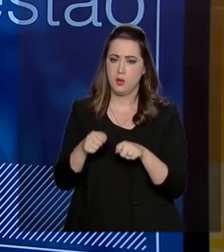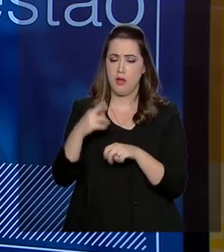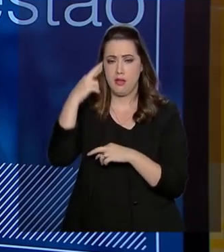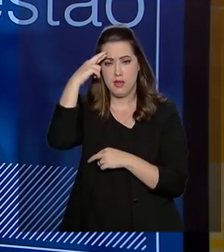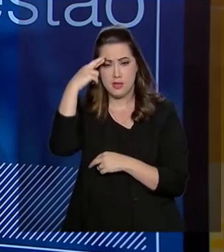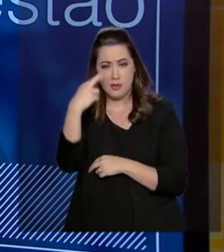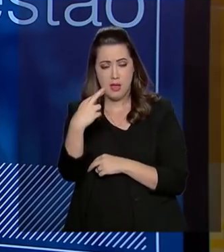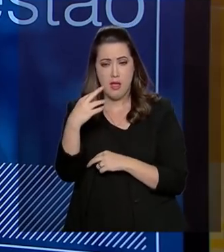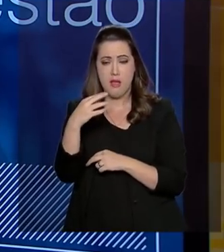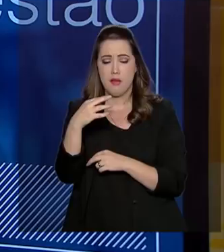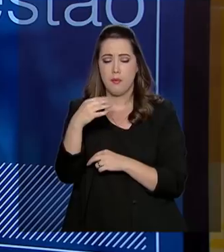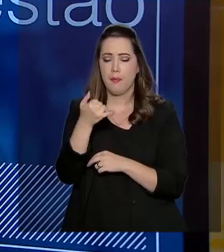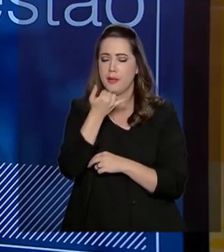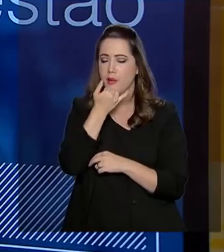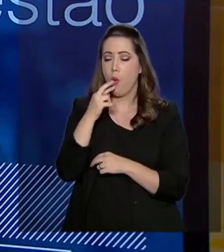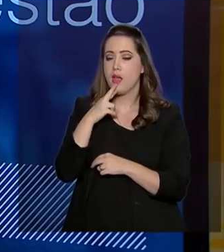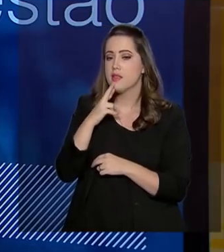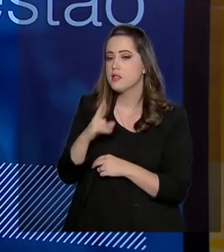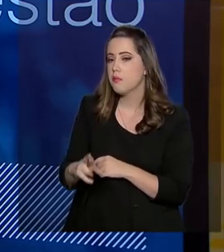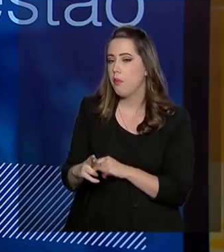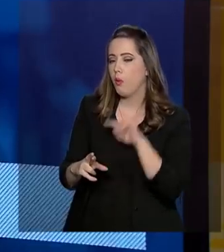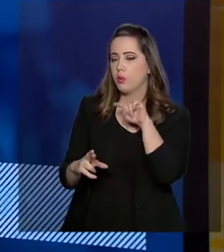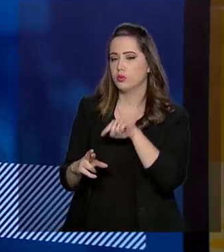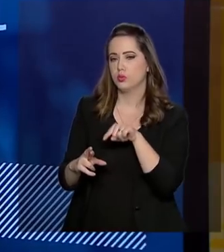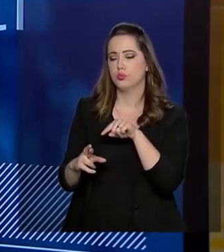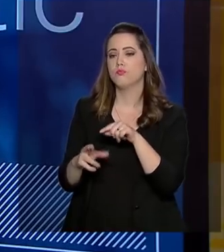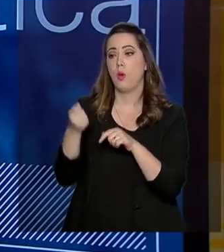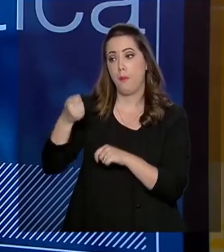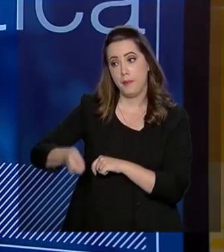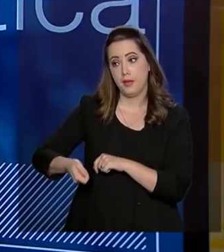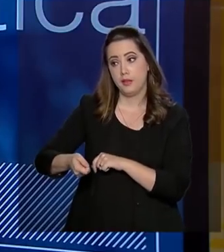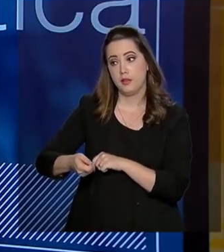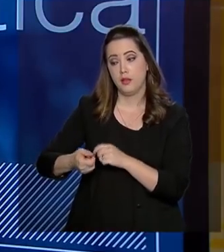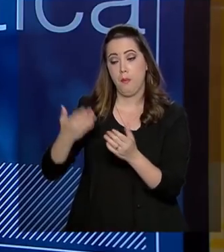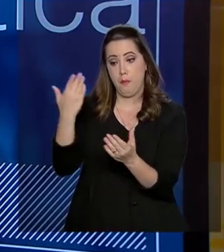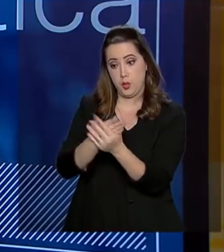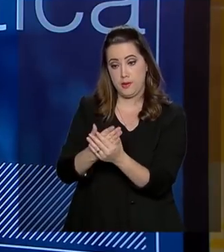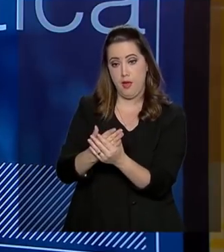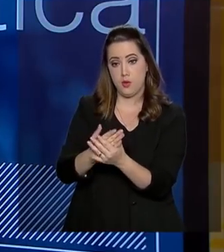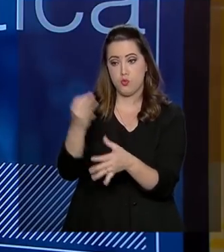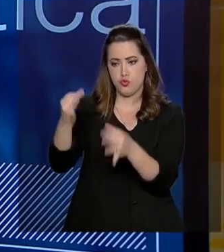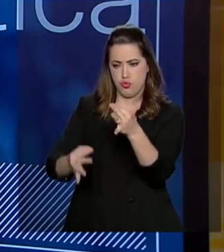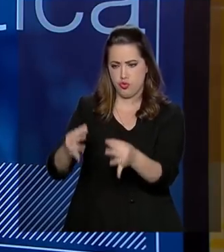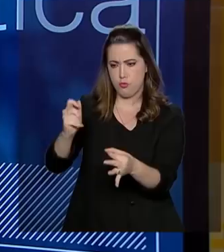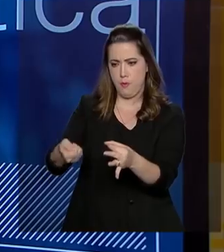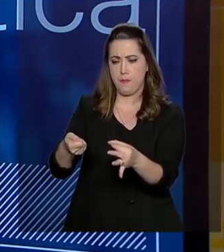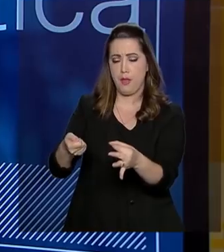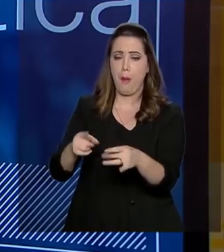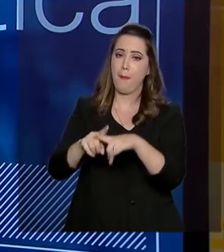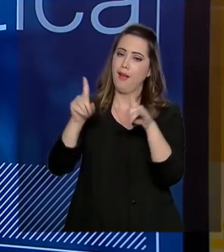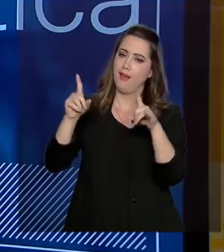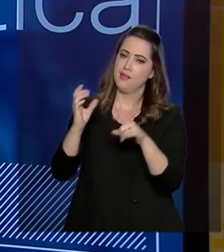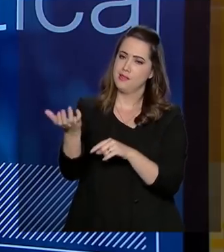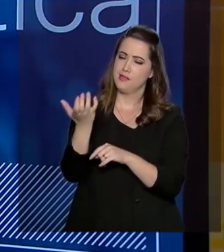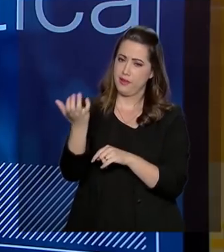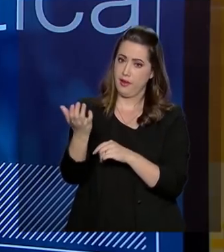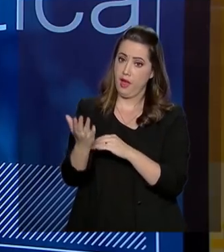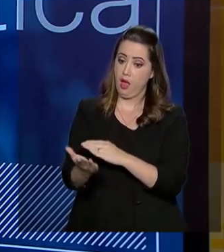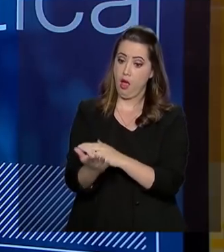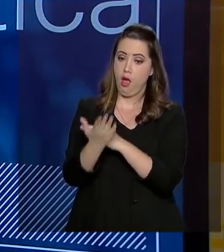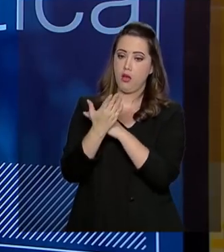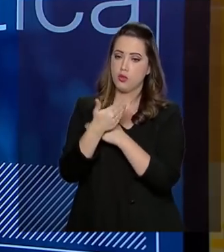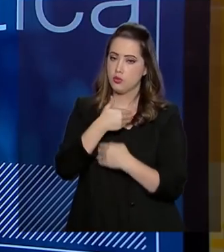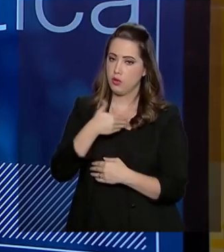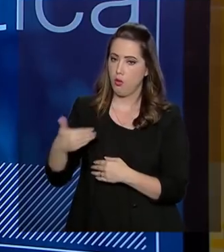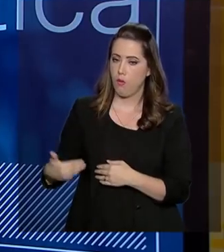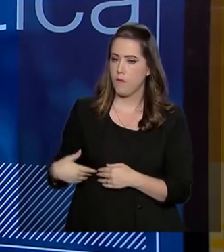respondem a uma sanção. E durante esse processo, caso elas queiram colaborar com o Estado, com informação célere